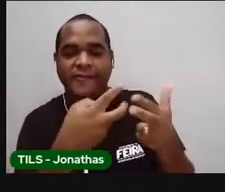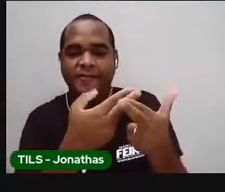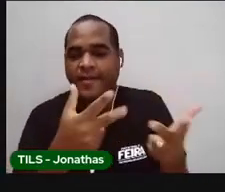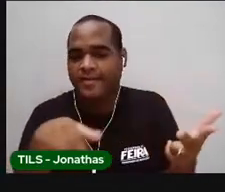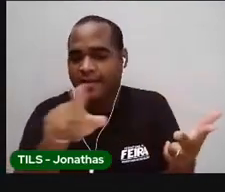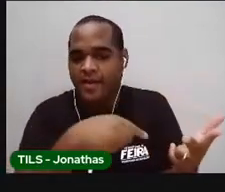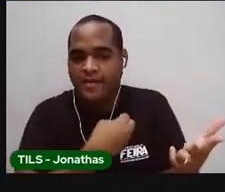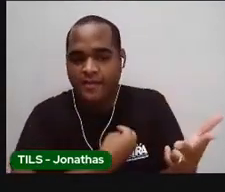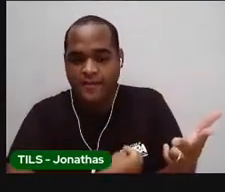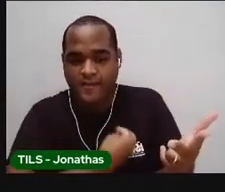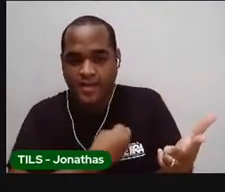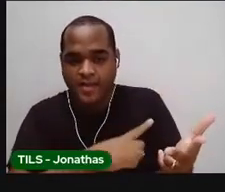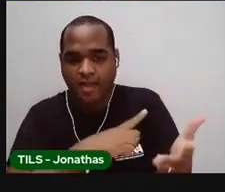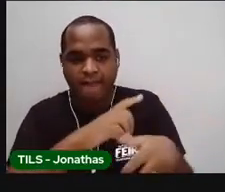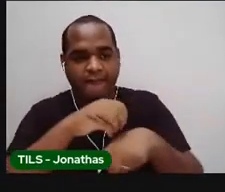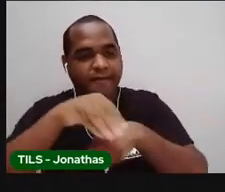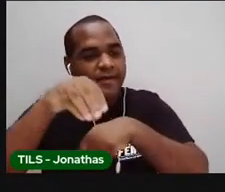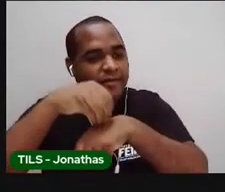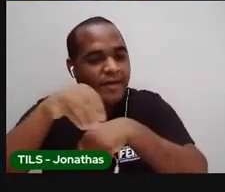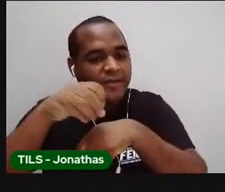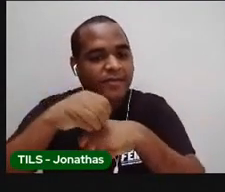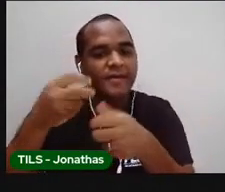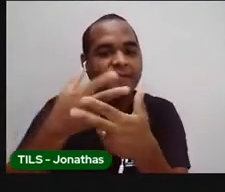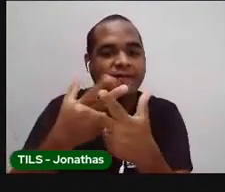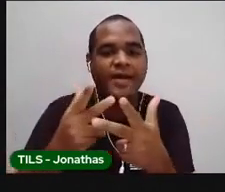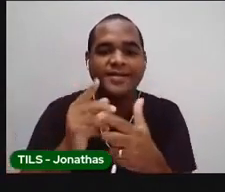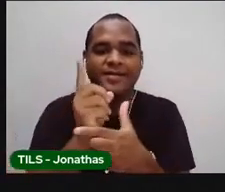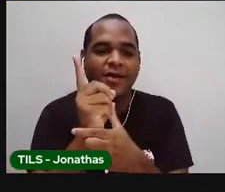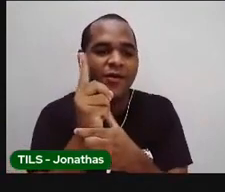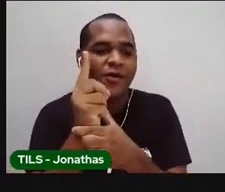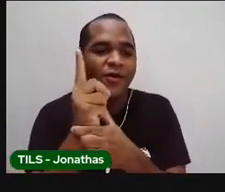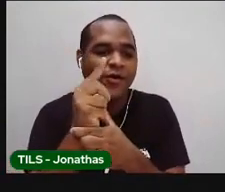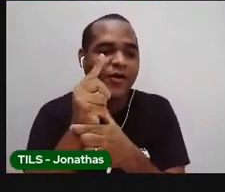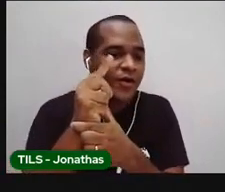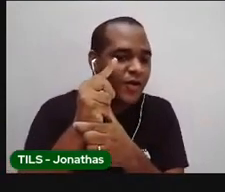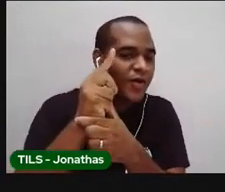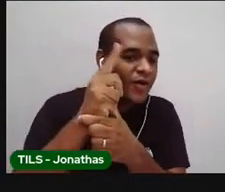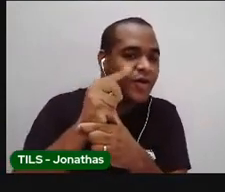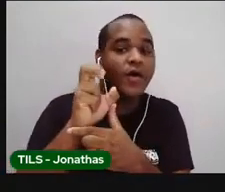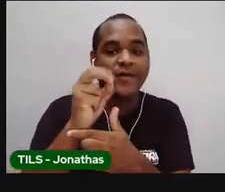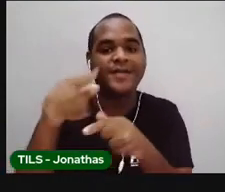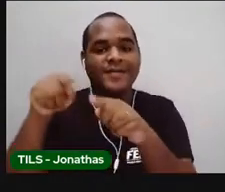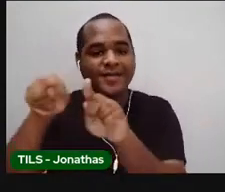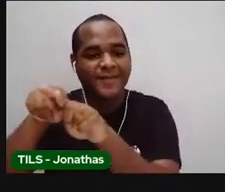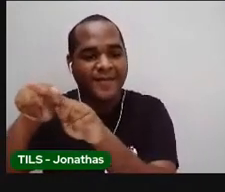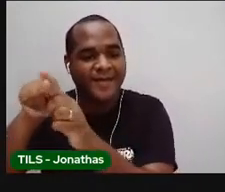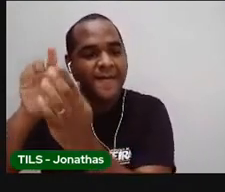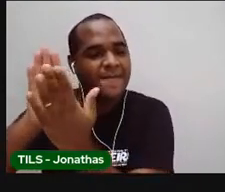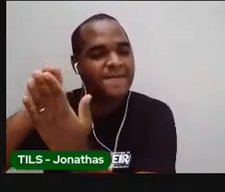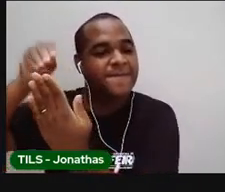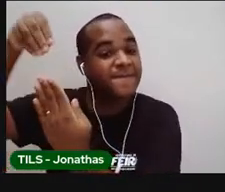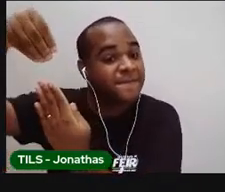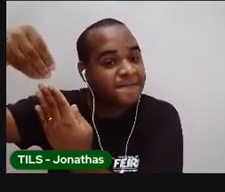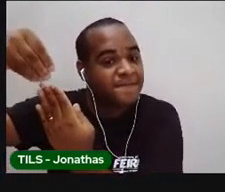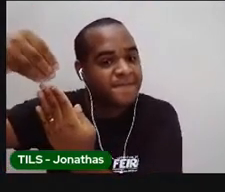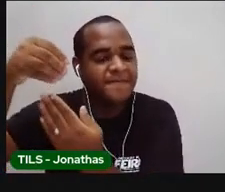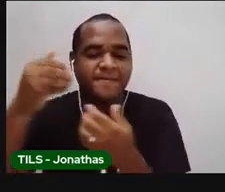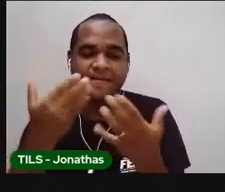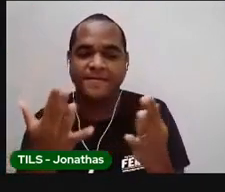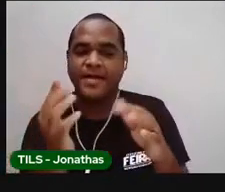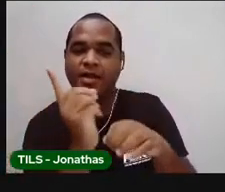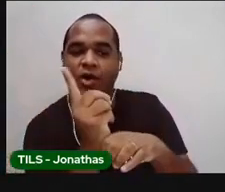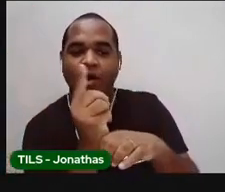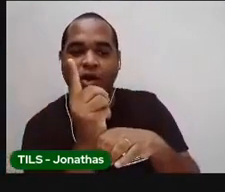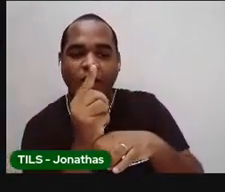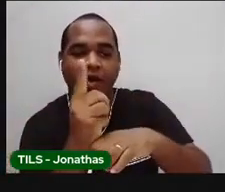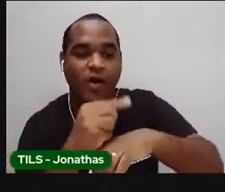os instrumentos que usamos para medir o tempo, é o relógio e o calendário. O relógio, ele marca